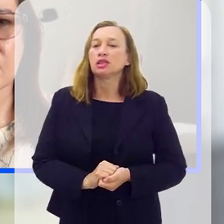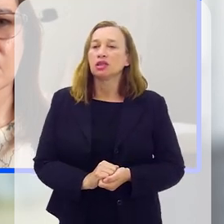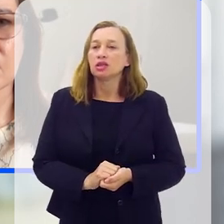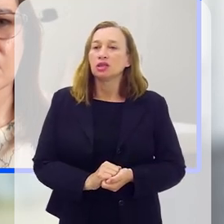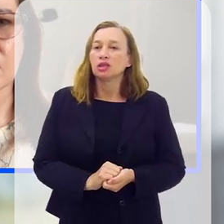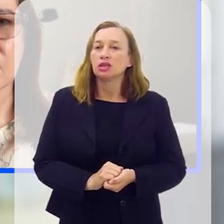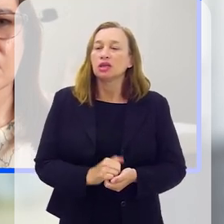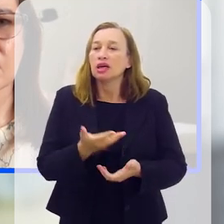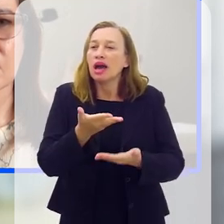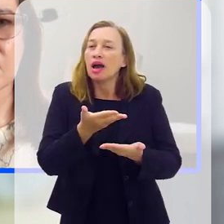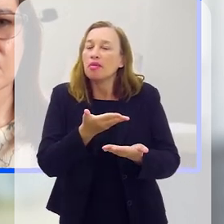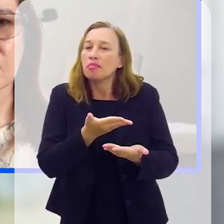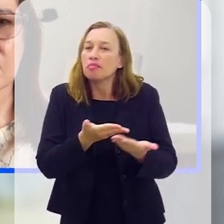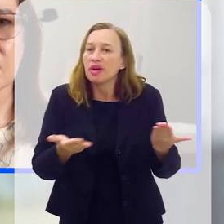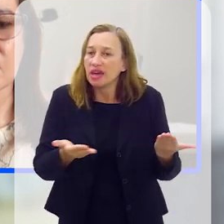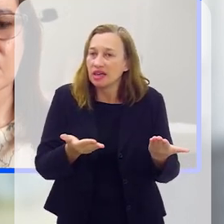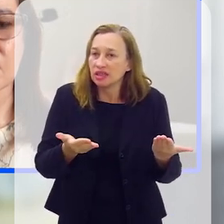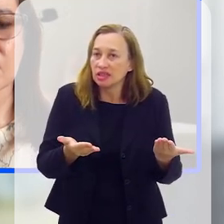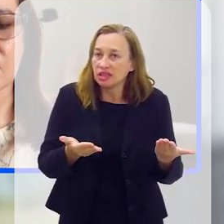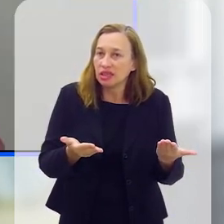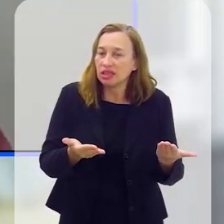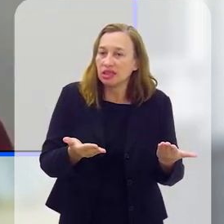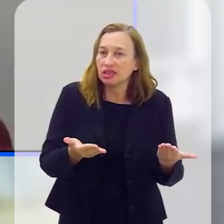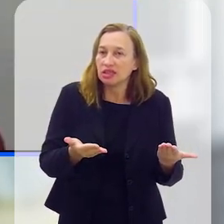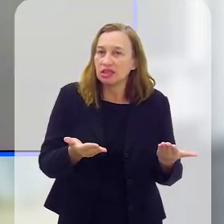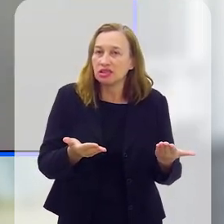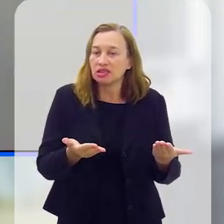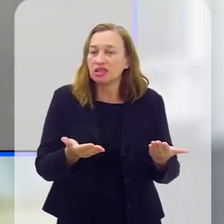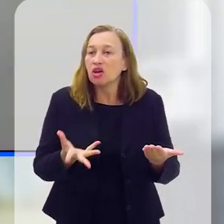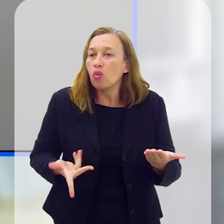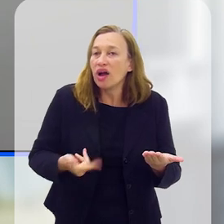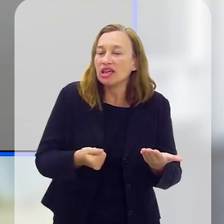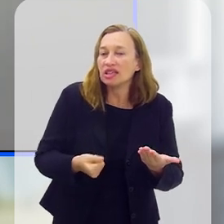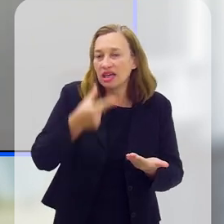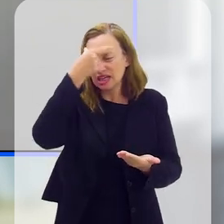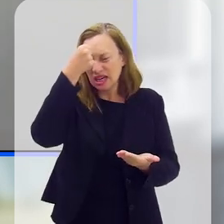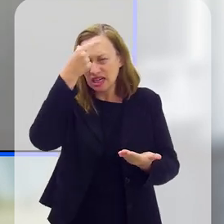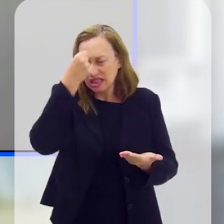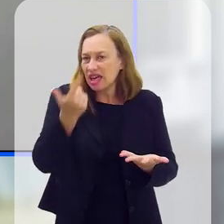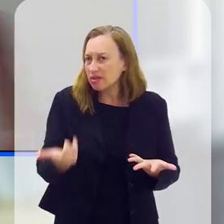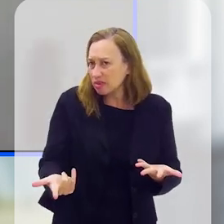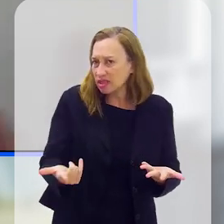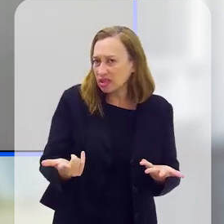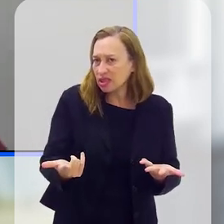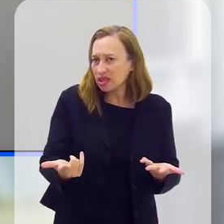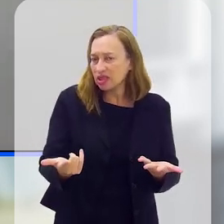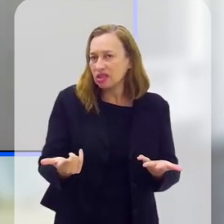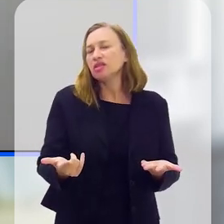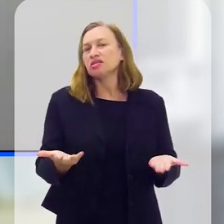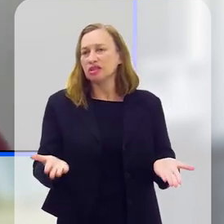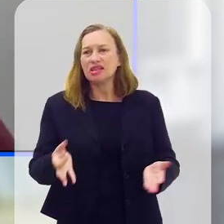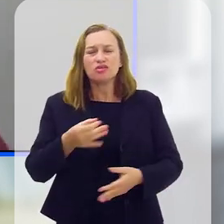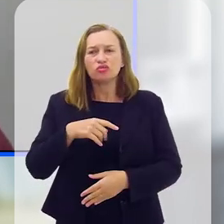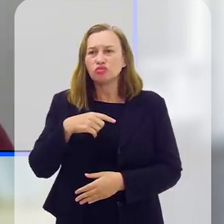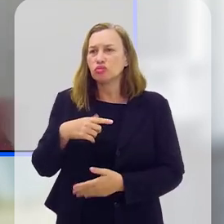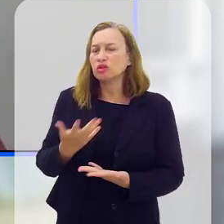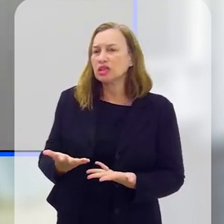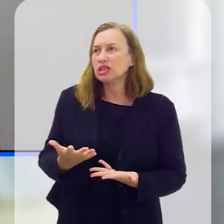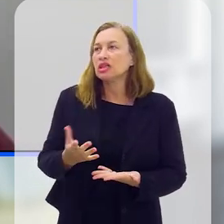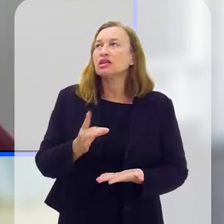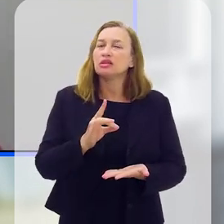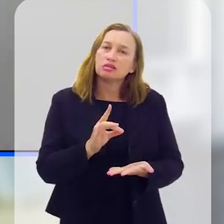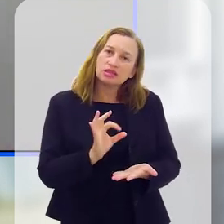a queda do rendimento acadêmico e ou profissional, sem dúvida, isso sem motivos aparentes. Obviamente,